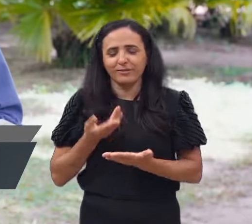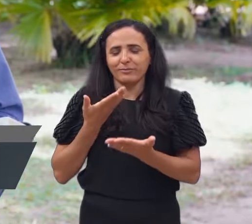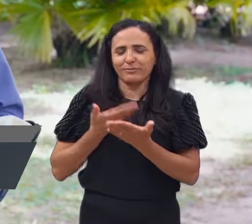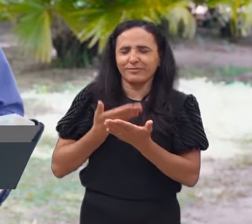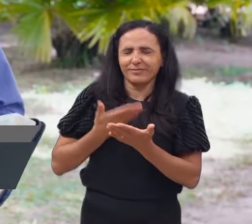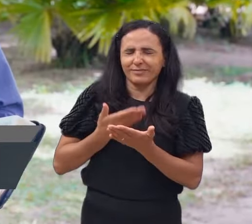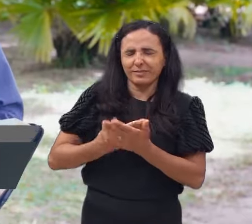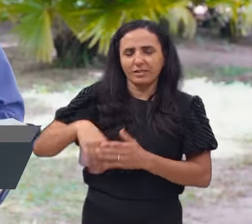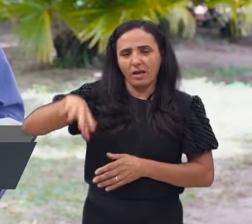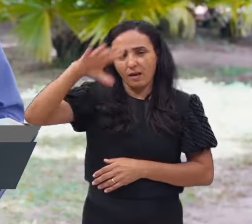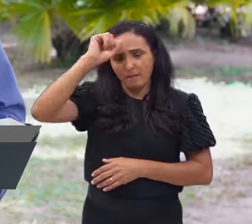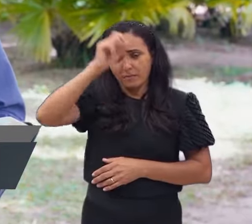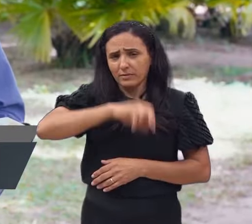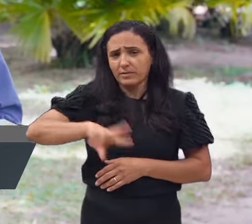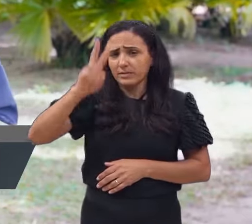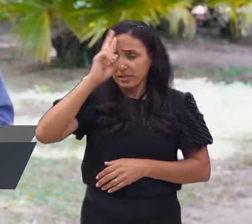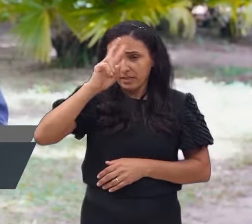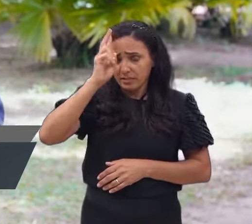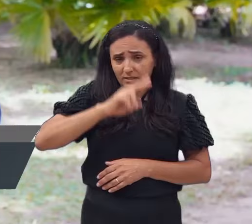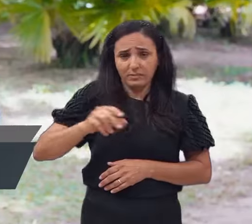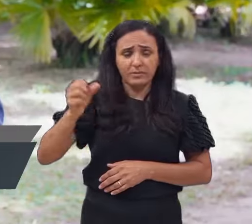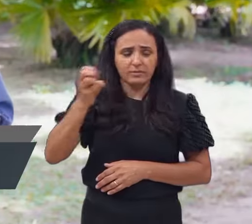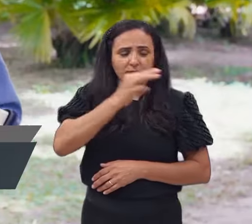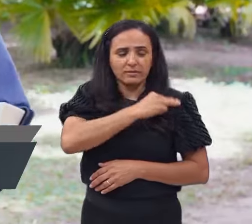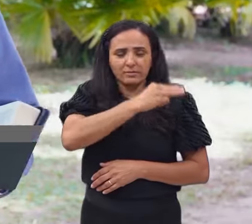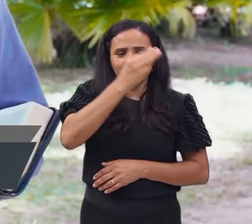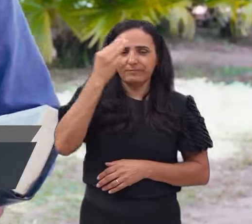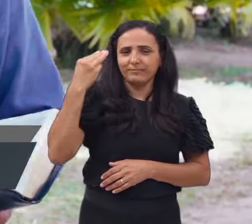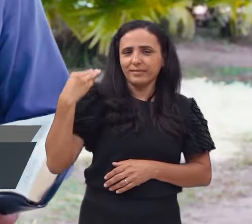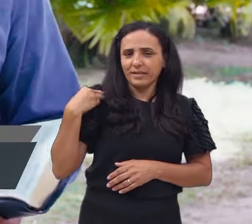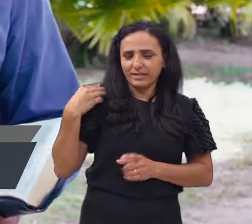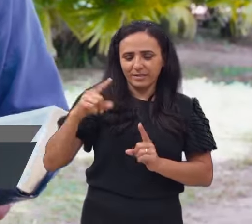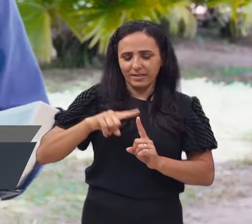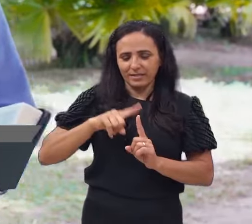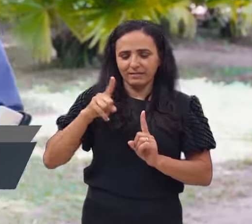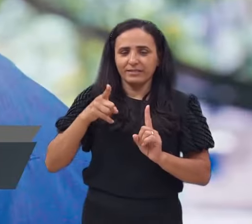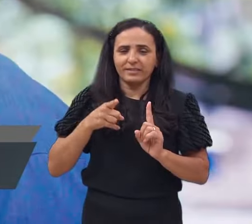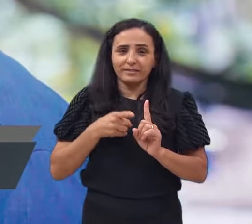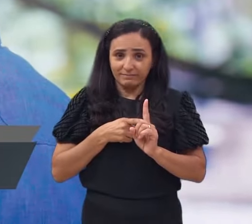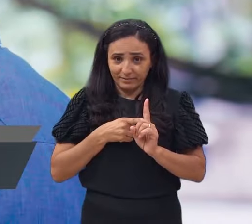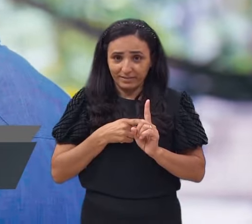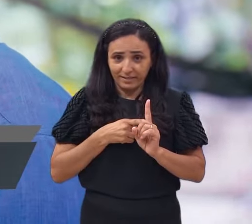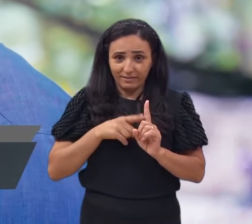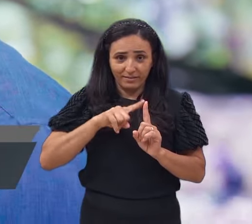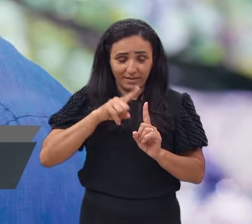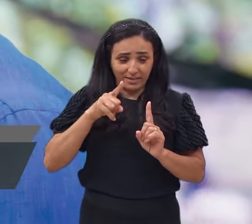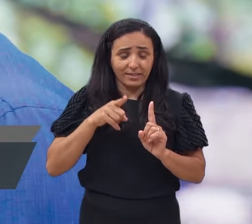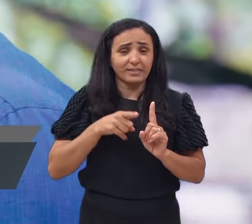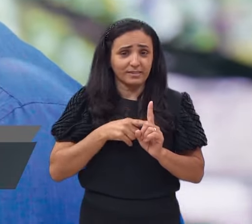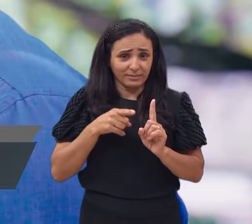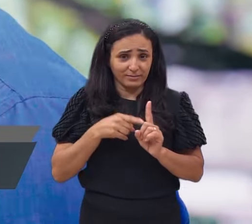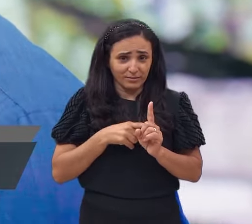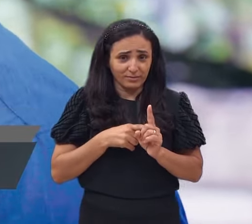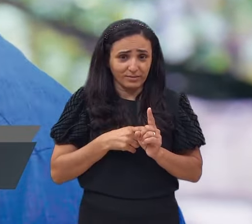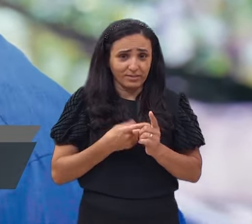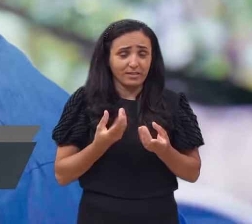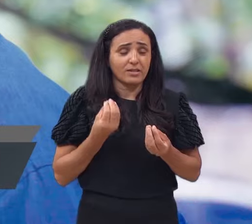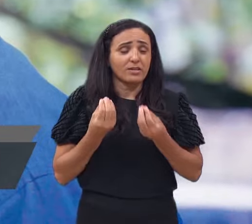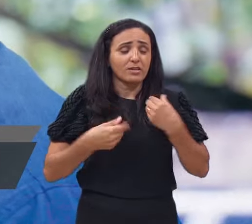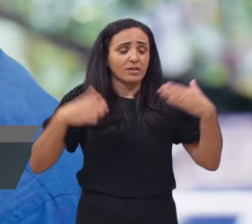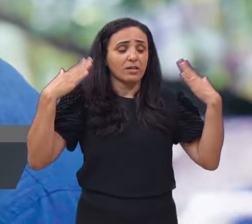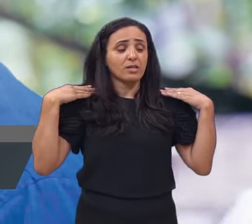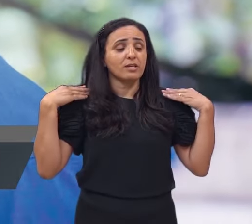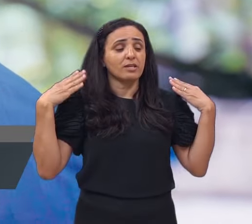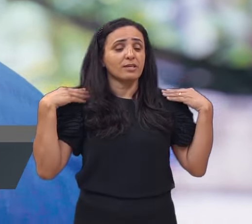promessa ainda, ou seja, Ele está no ventre de Maria, quando o anjo diz o nome dEle, porque o nome tinha que ter,